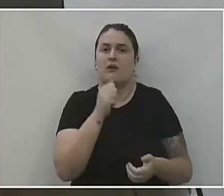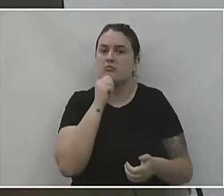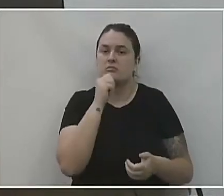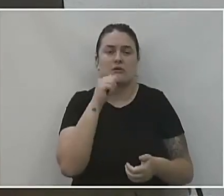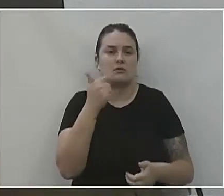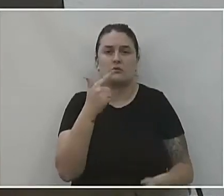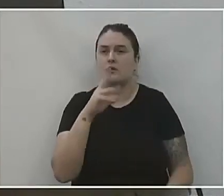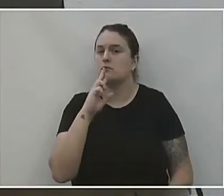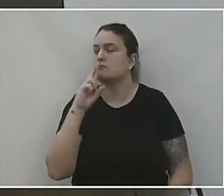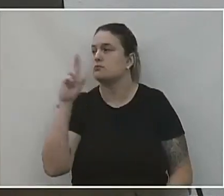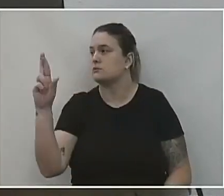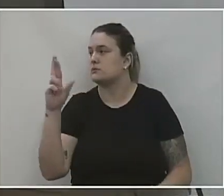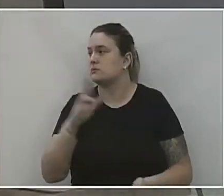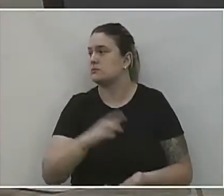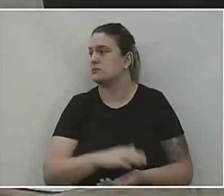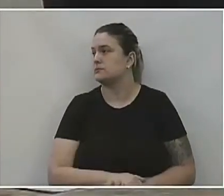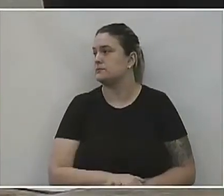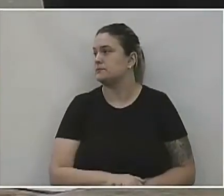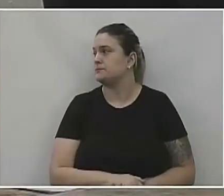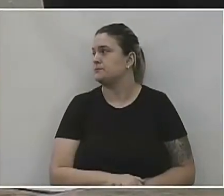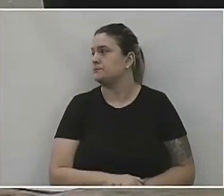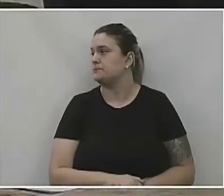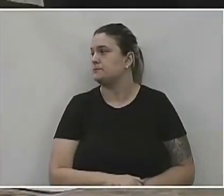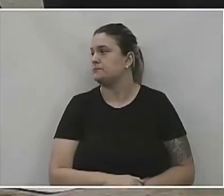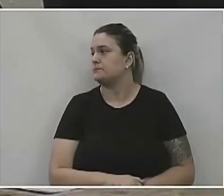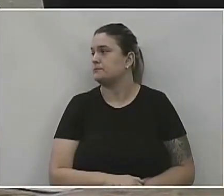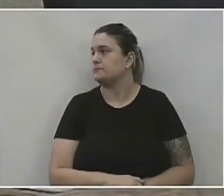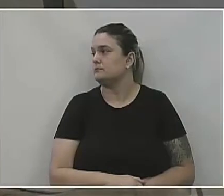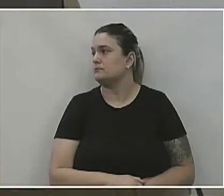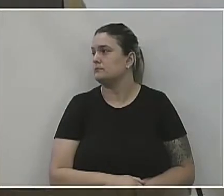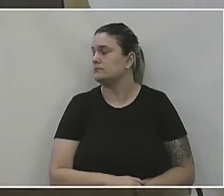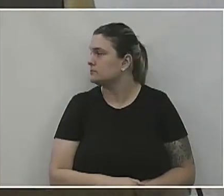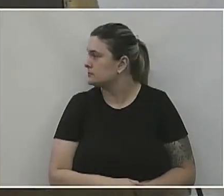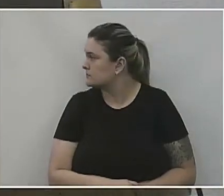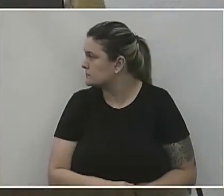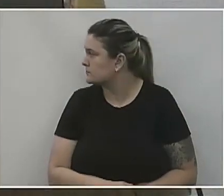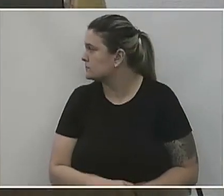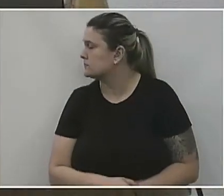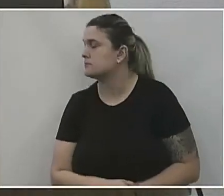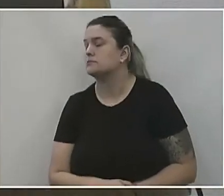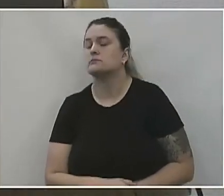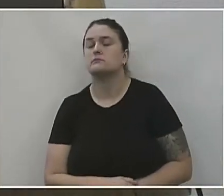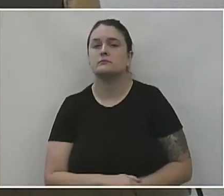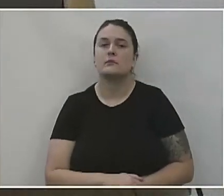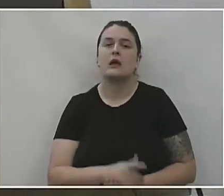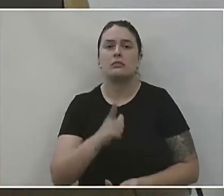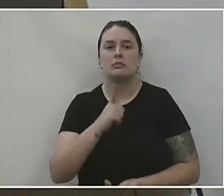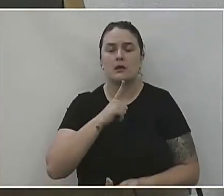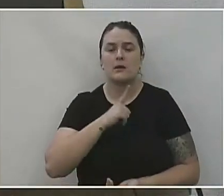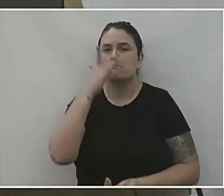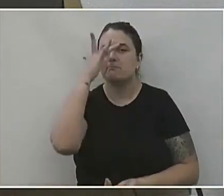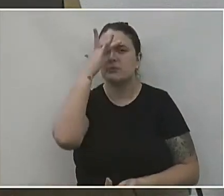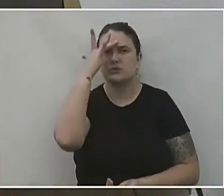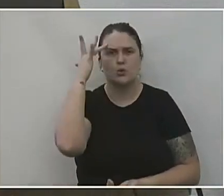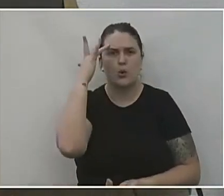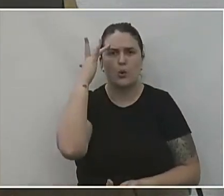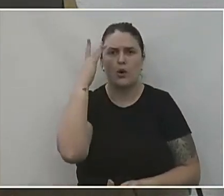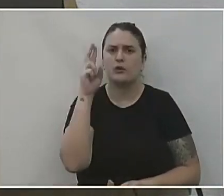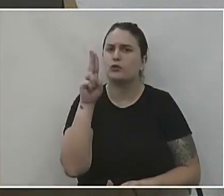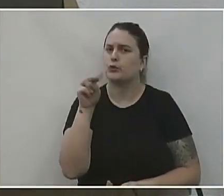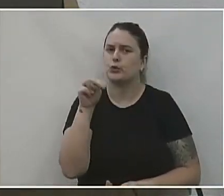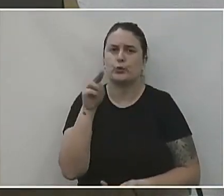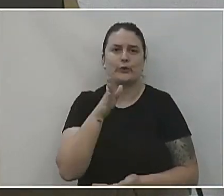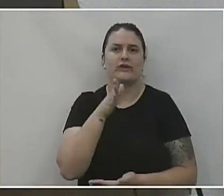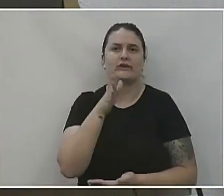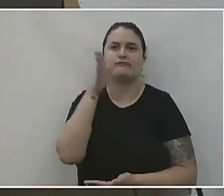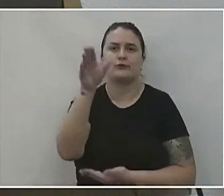tenho essa resposta para te dar, seu Gisele. Na verdade, tem uma situação que tem muitos pacientes que nunca passaram pelo Sistema